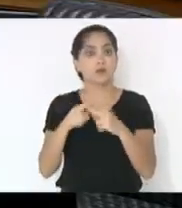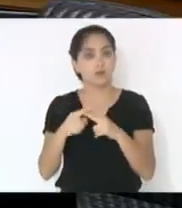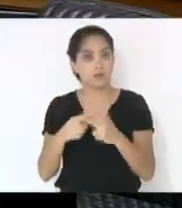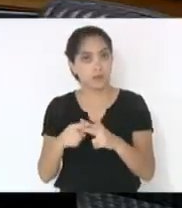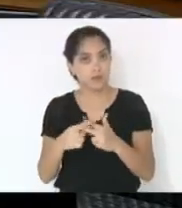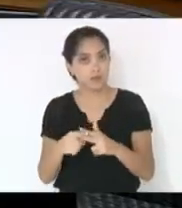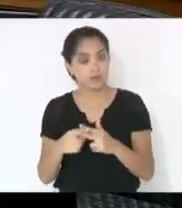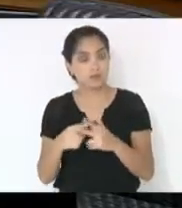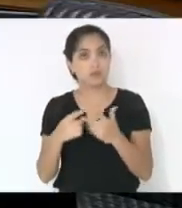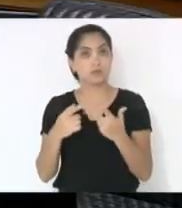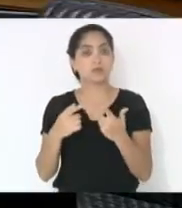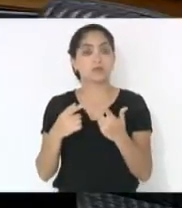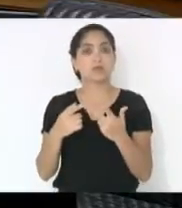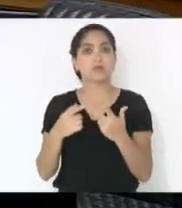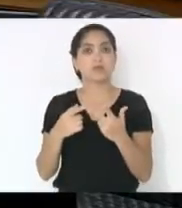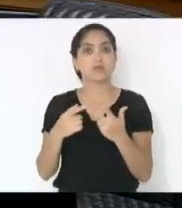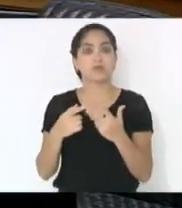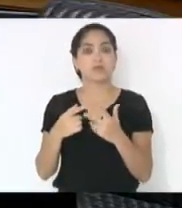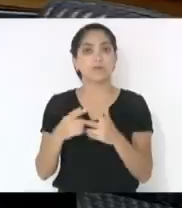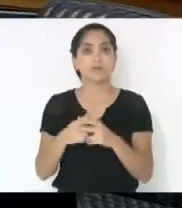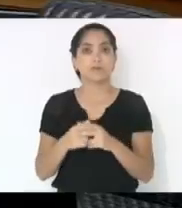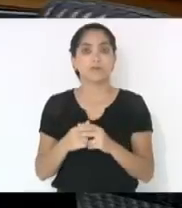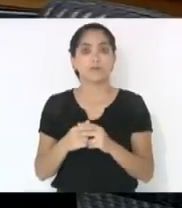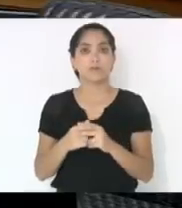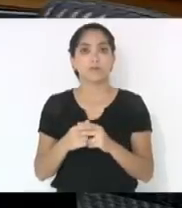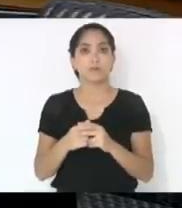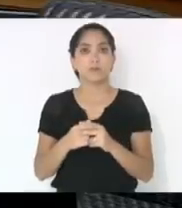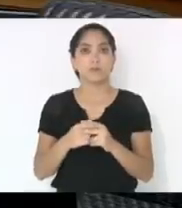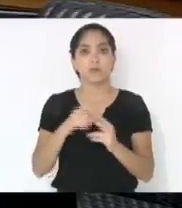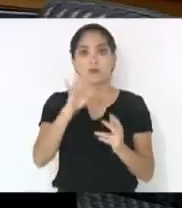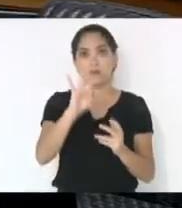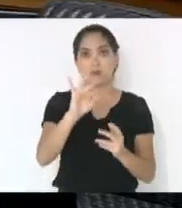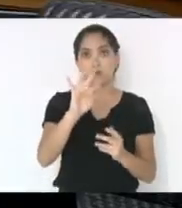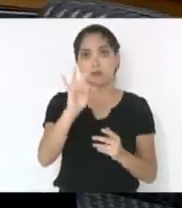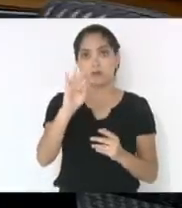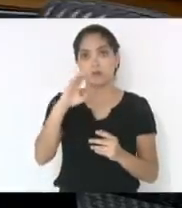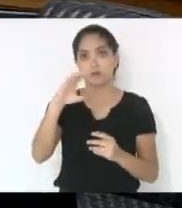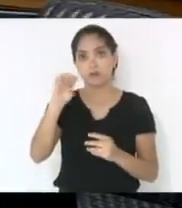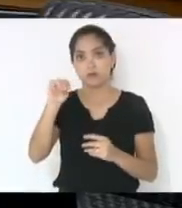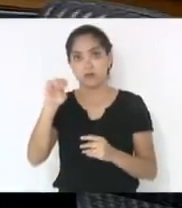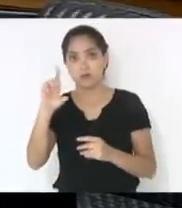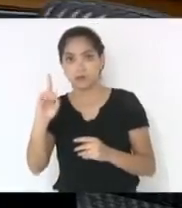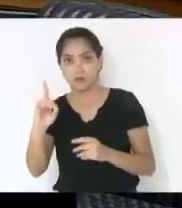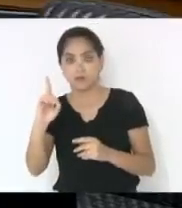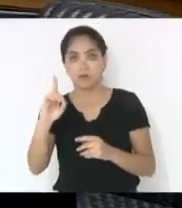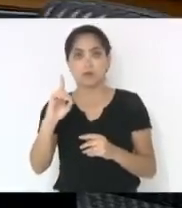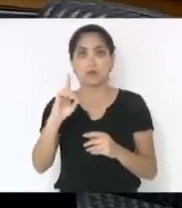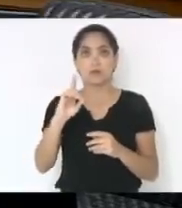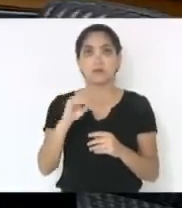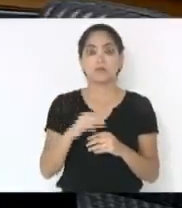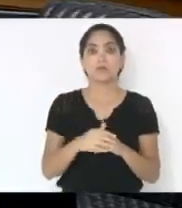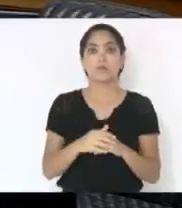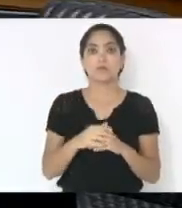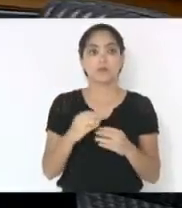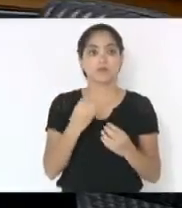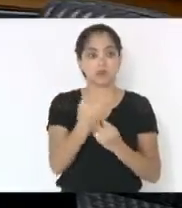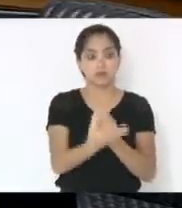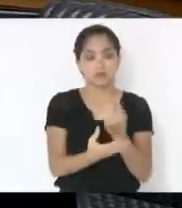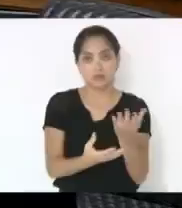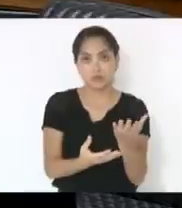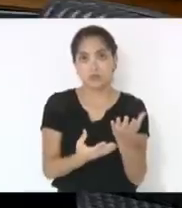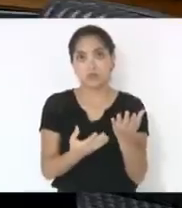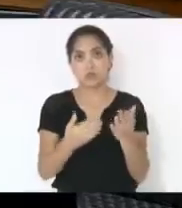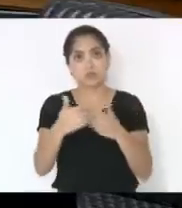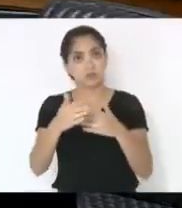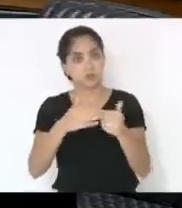prefis para o ITCMD, que é o Imposto Causa Mortes e Doação de Bens de Qualquer Natureza. Ora,